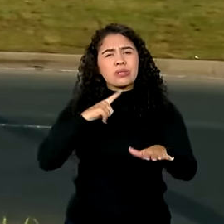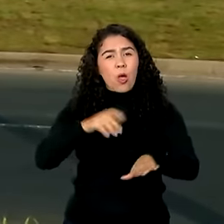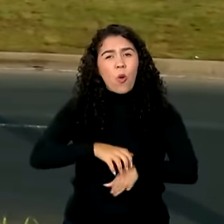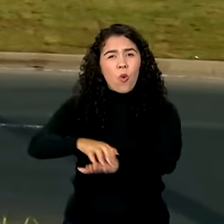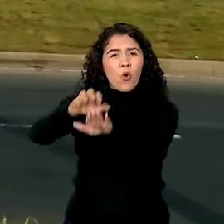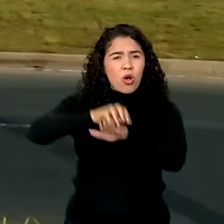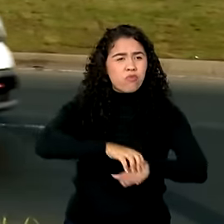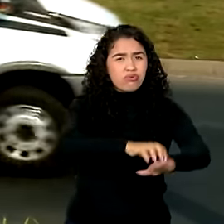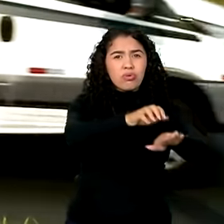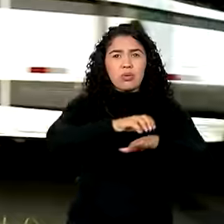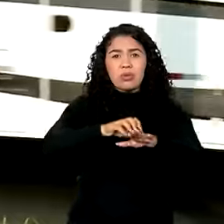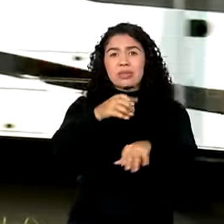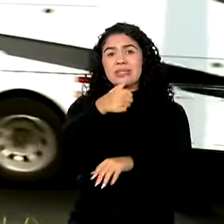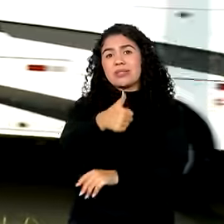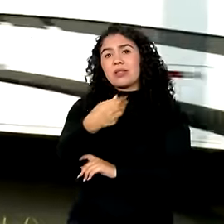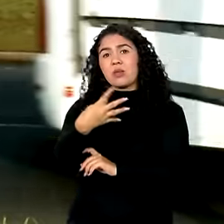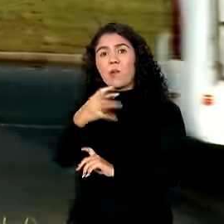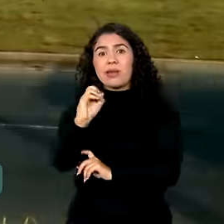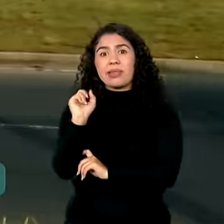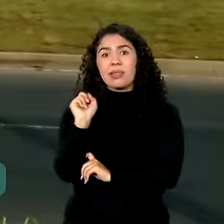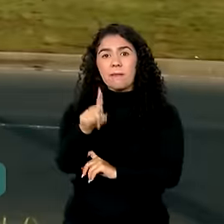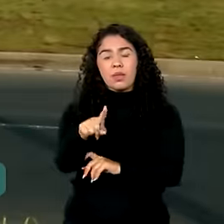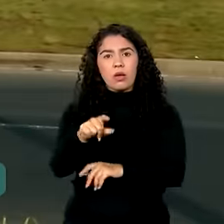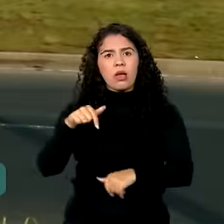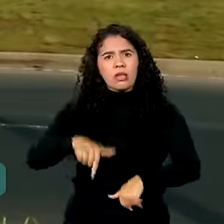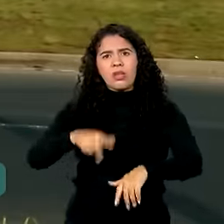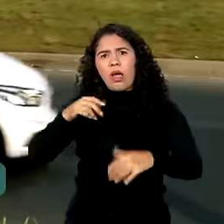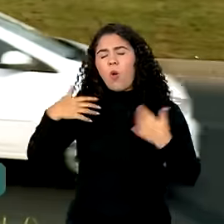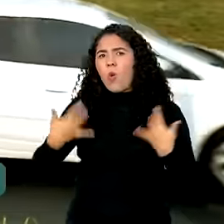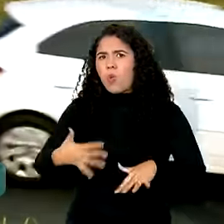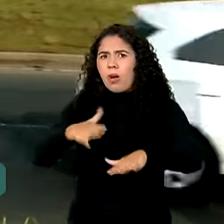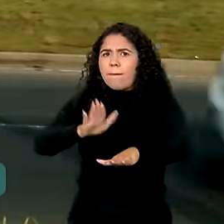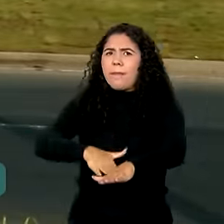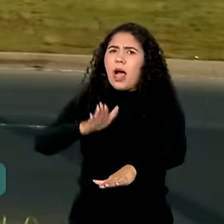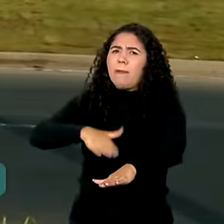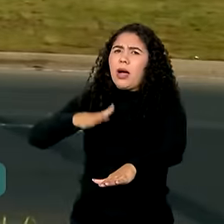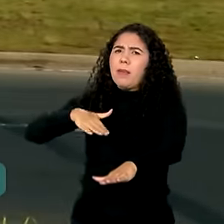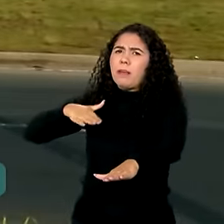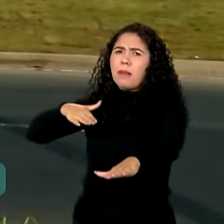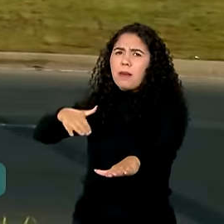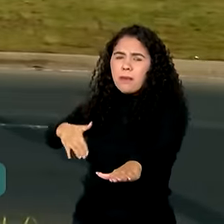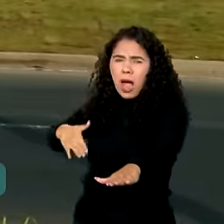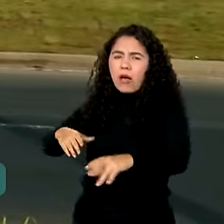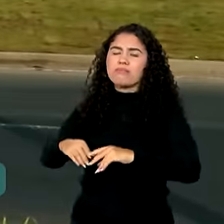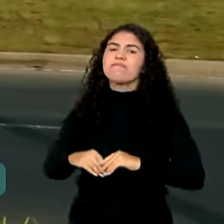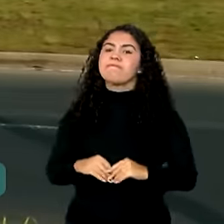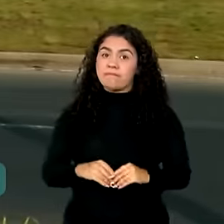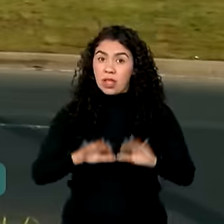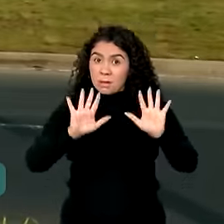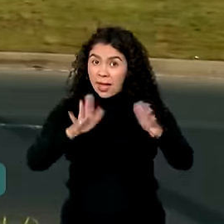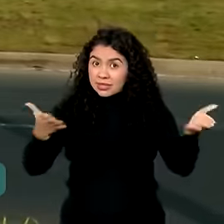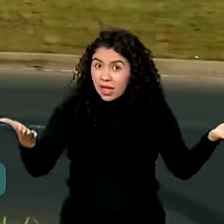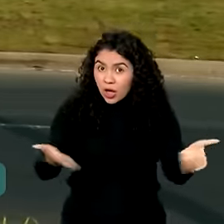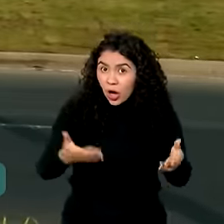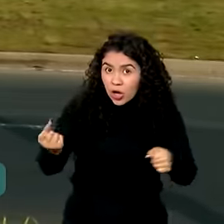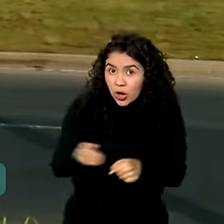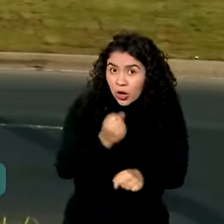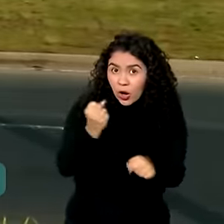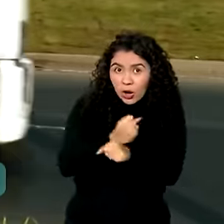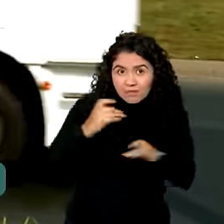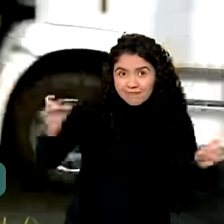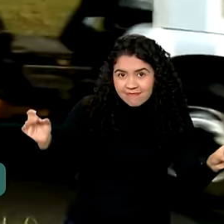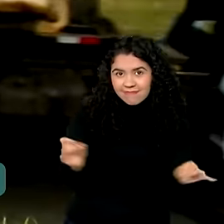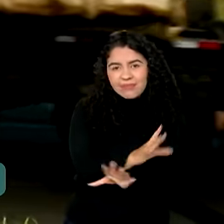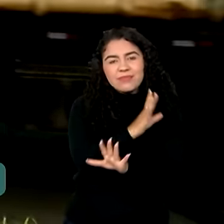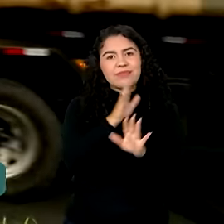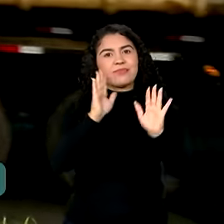mil veículos. Um trânsito intenso que impacta na economia da região. Agora, com as obras concluídas,